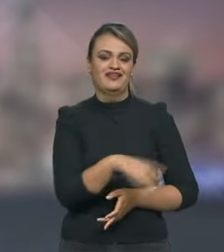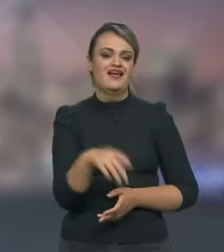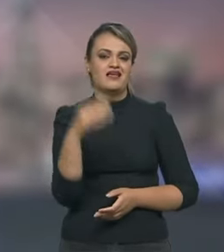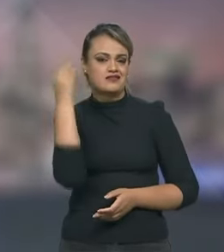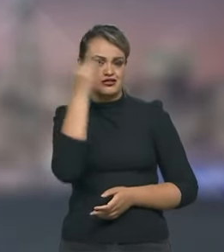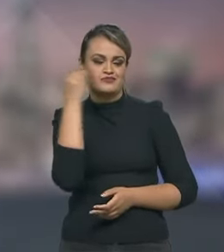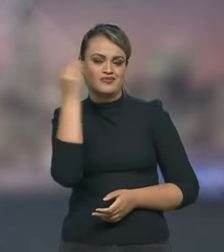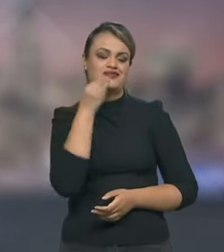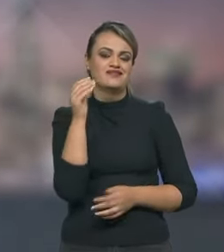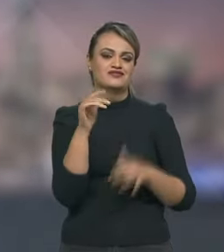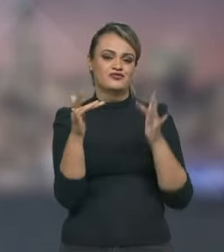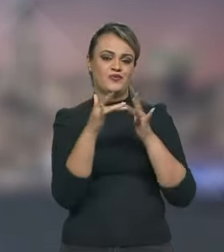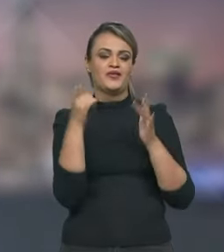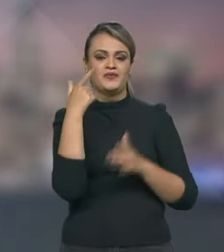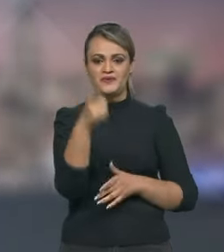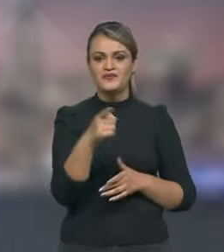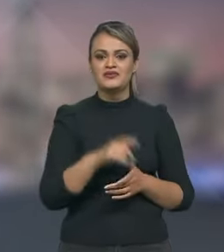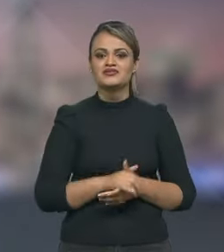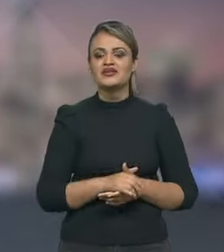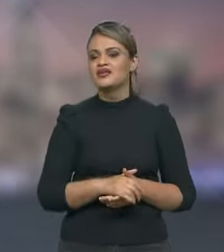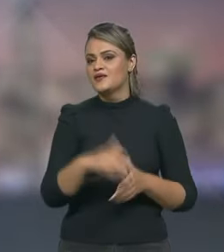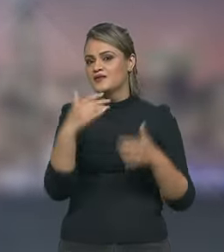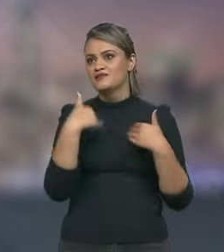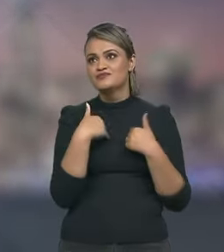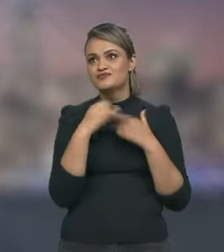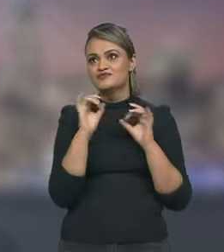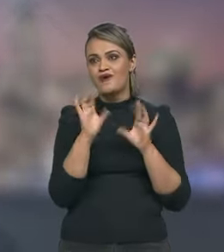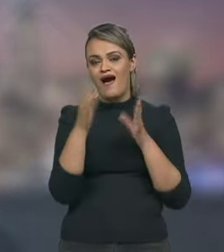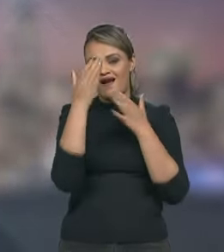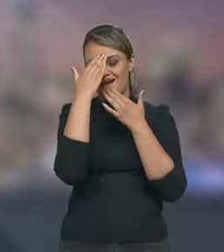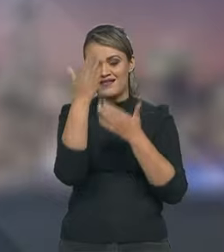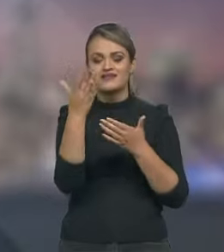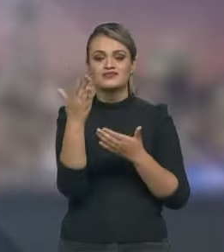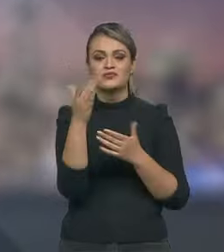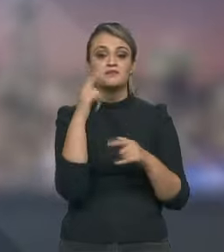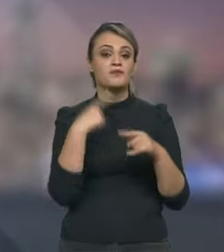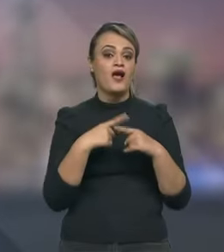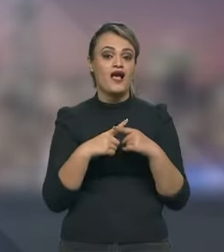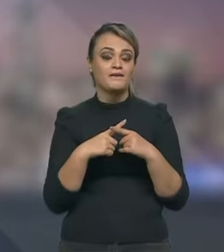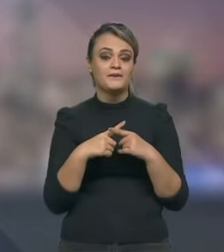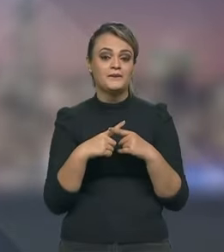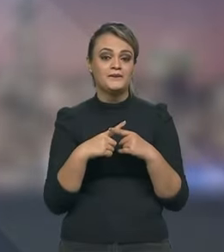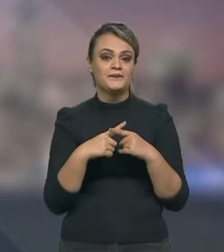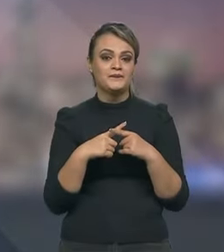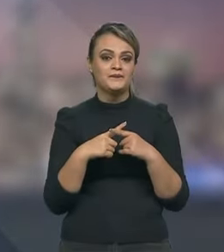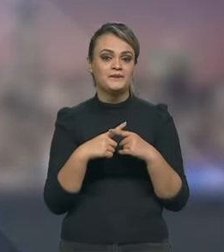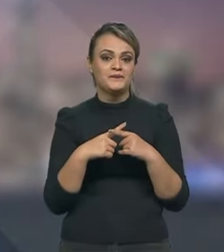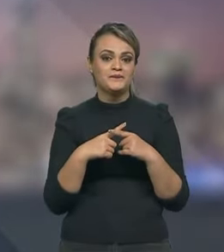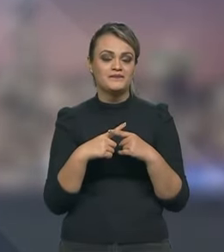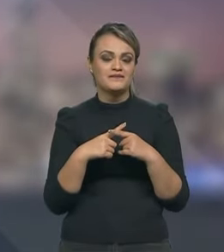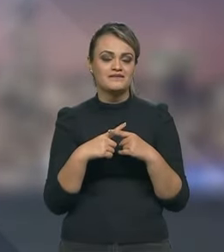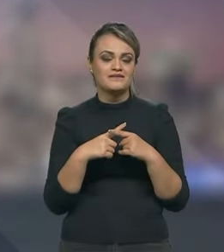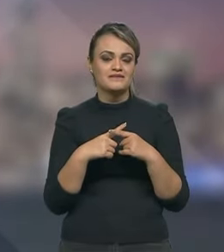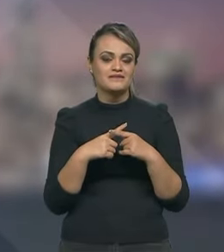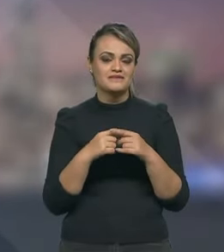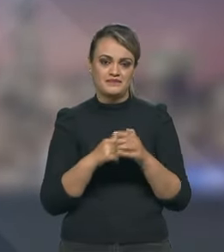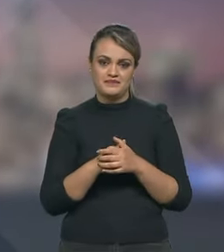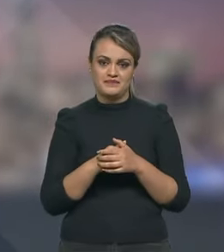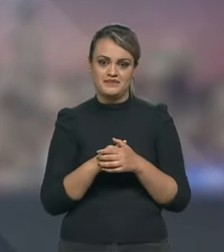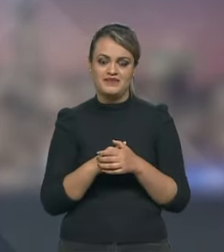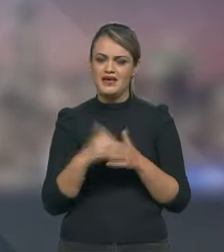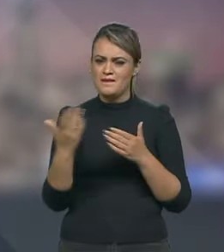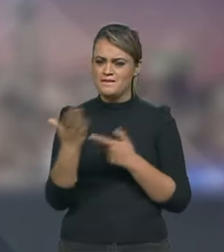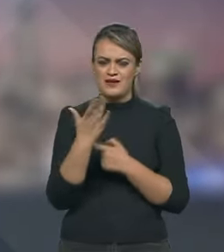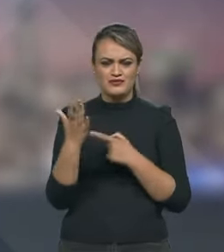experiência e eu só tenho que agradecer por não só me ajudar a ter a